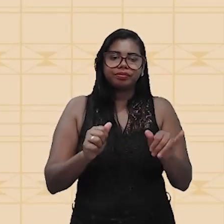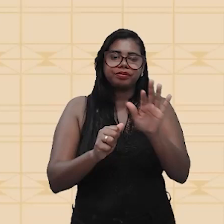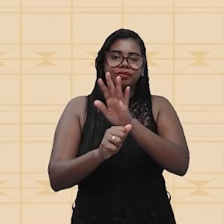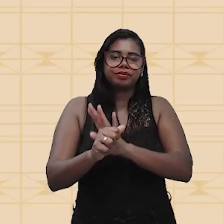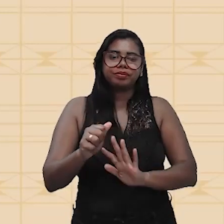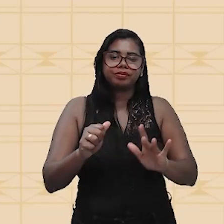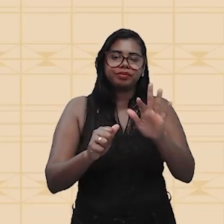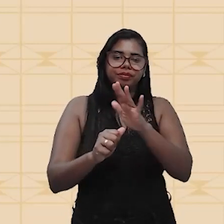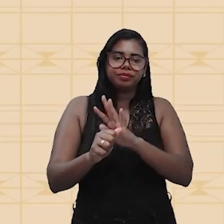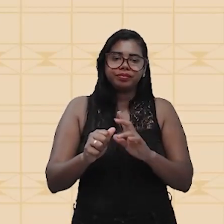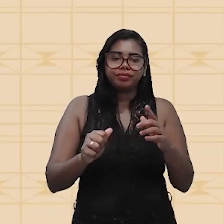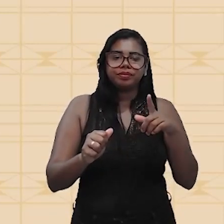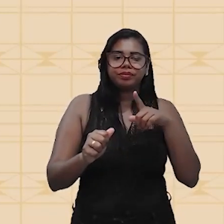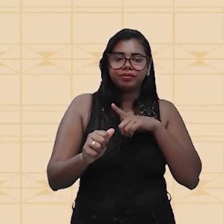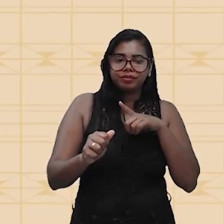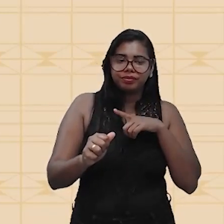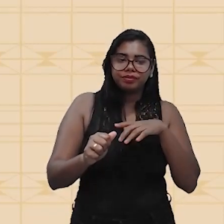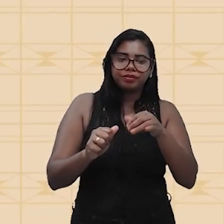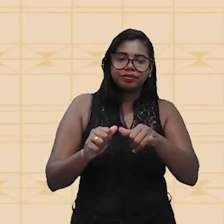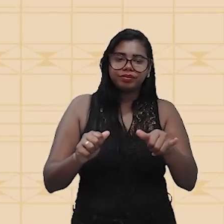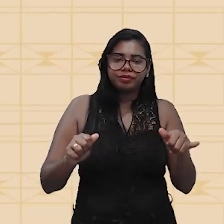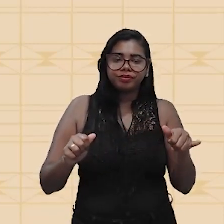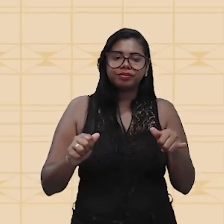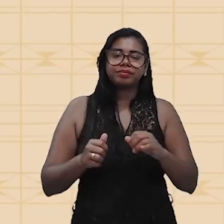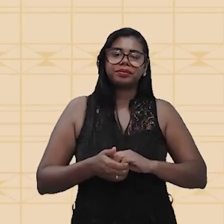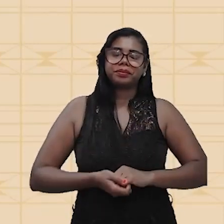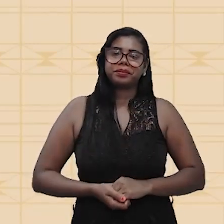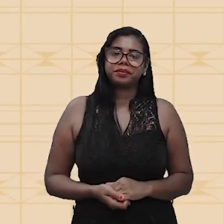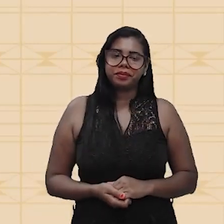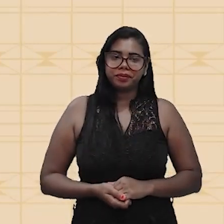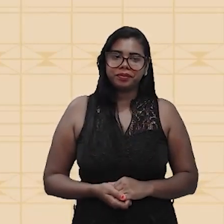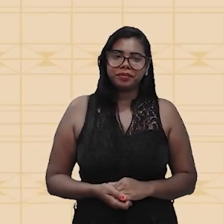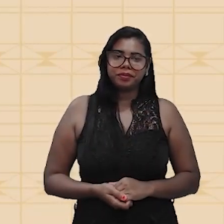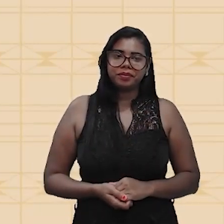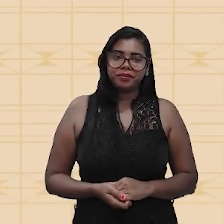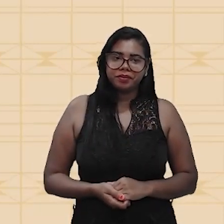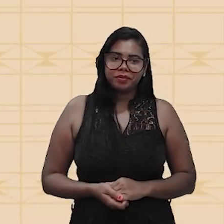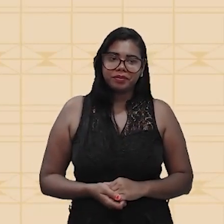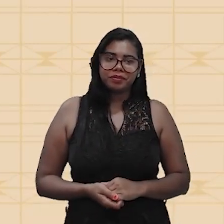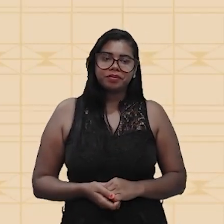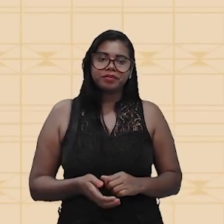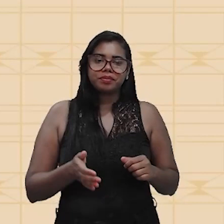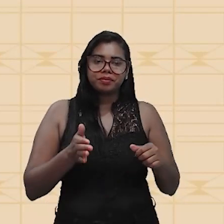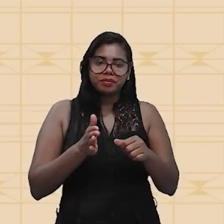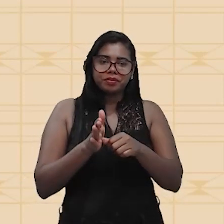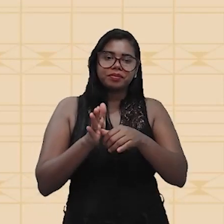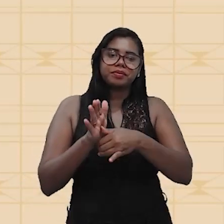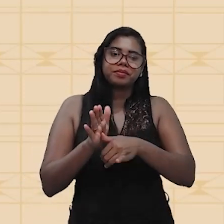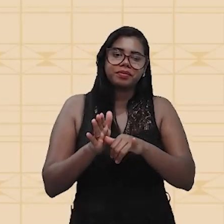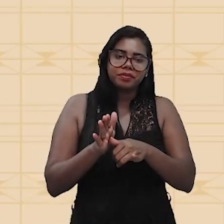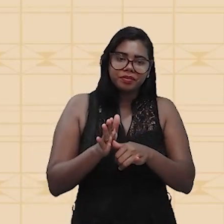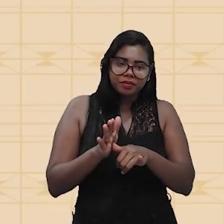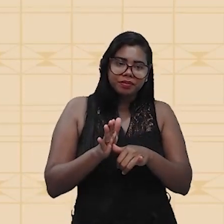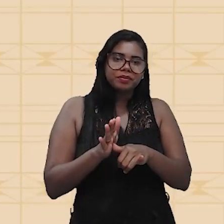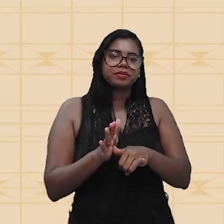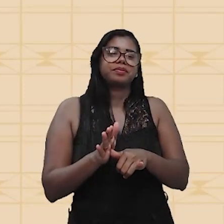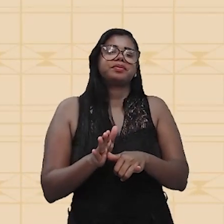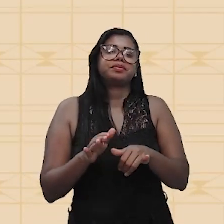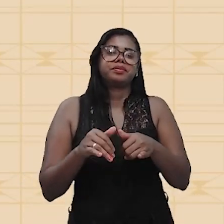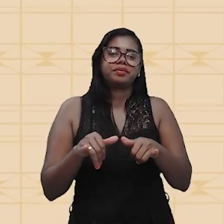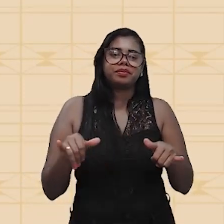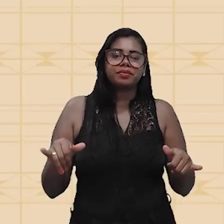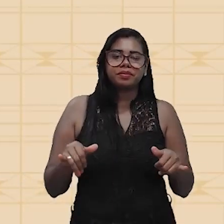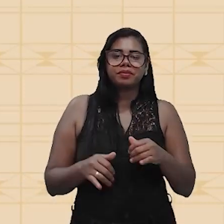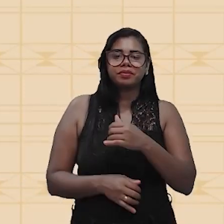a gente tenha a corrente elétrica. Então, vamos ter um gerador, que é a pilha, o condutor e a carga. Então, são esses